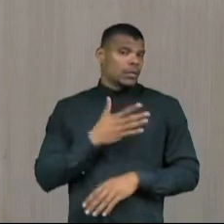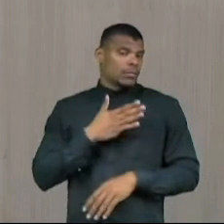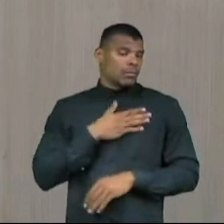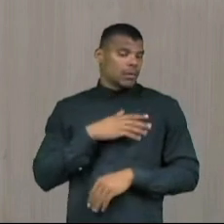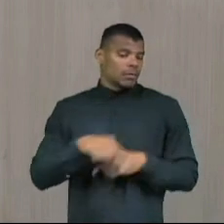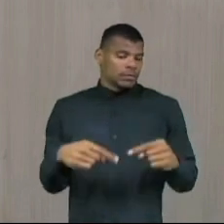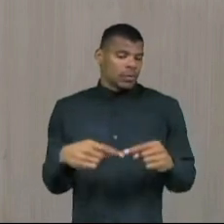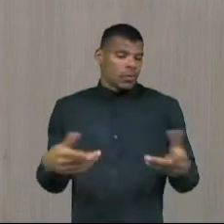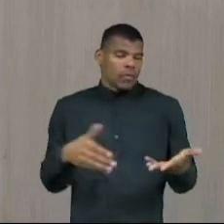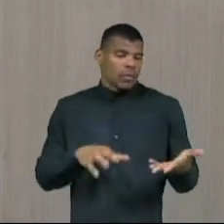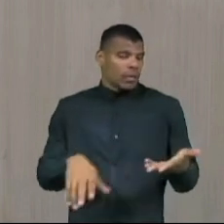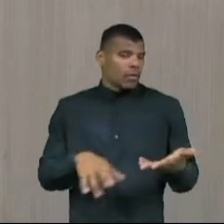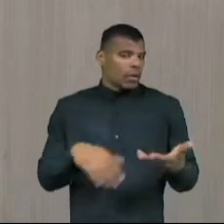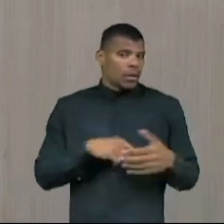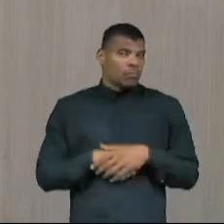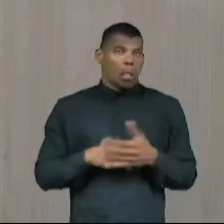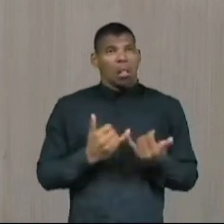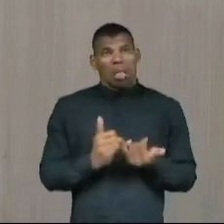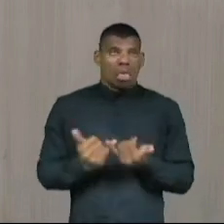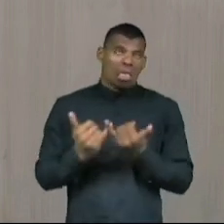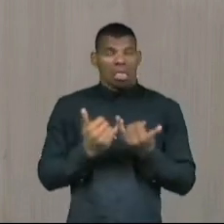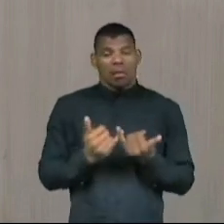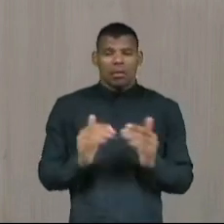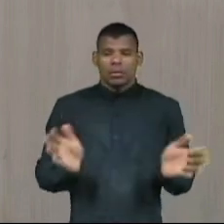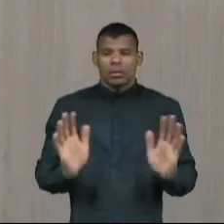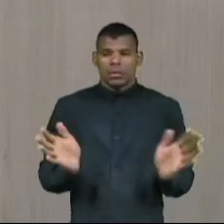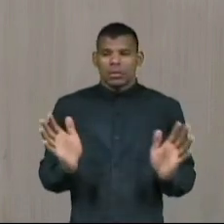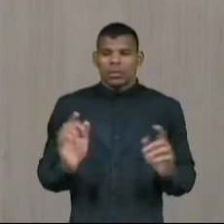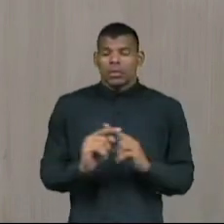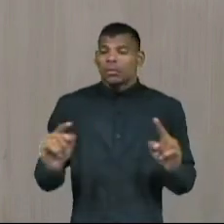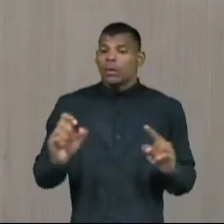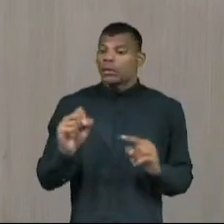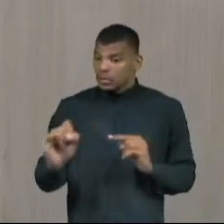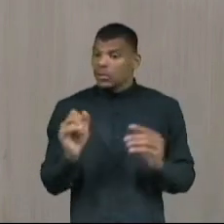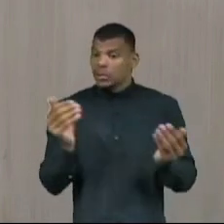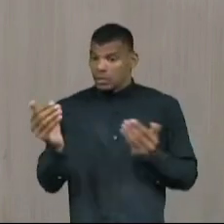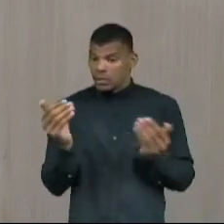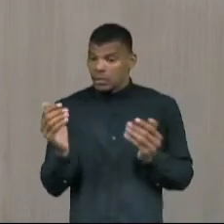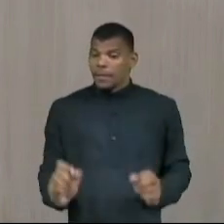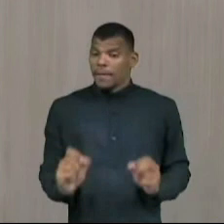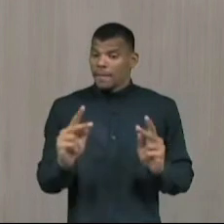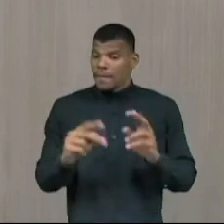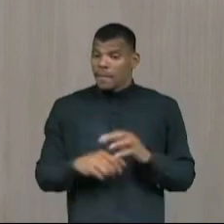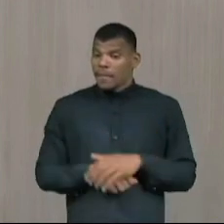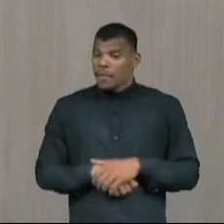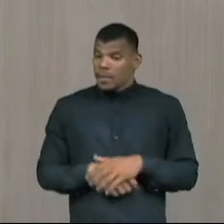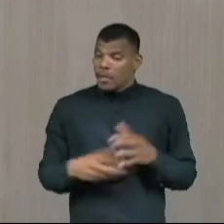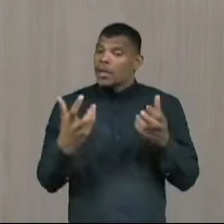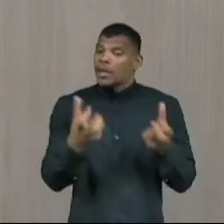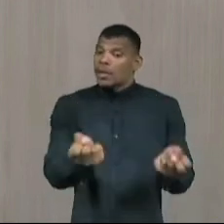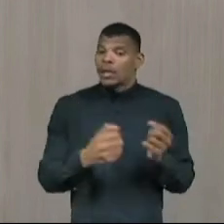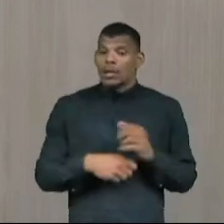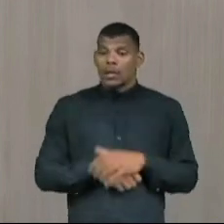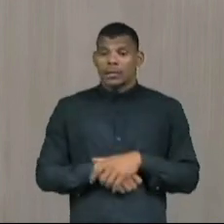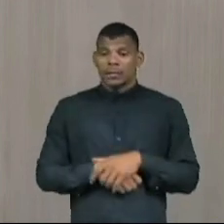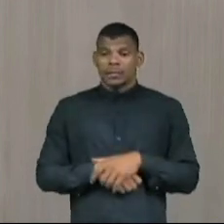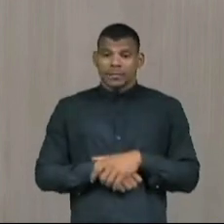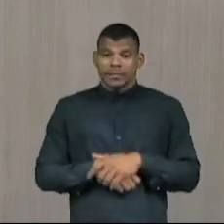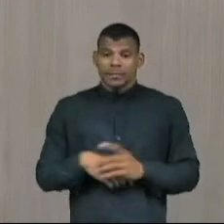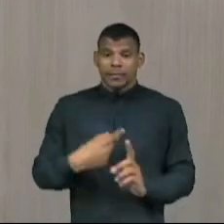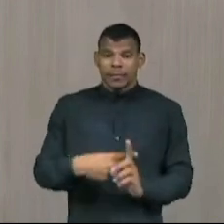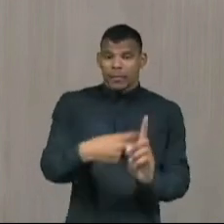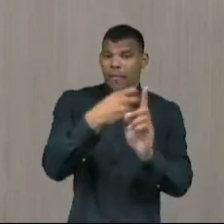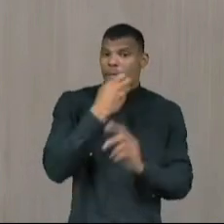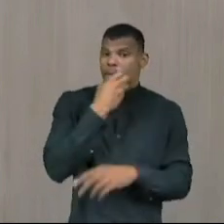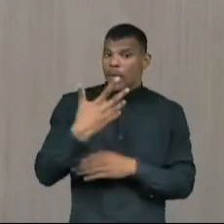trazer estas comparações, mas vamos, se for comparar, vamos trazer aquilo que é de positivo, de bom,